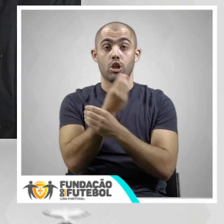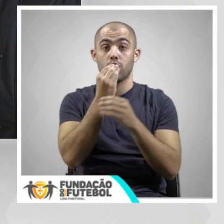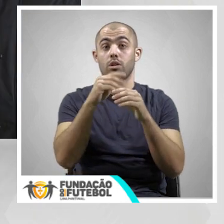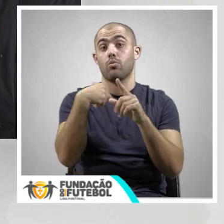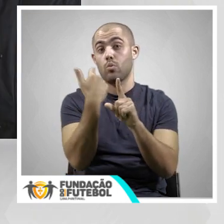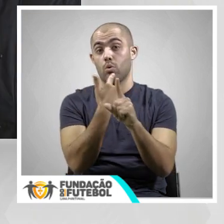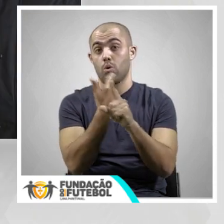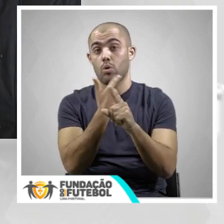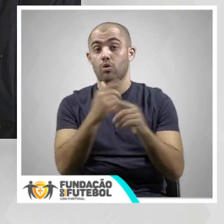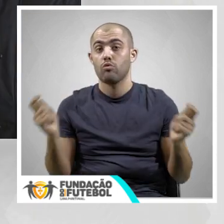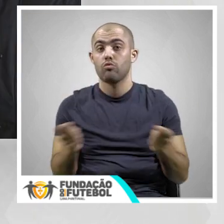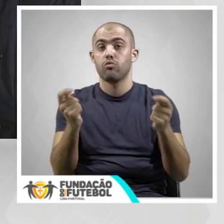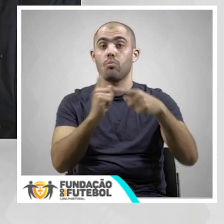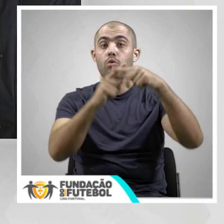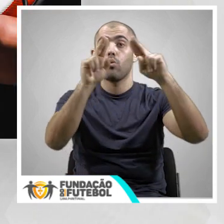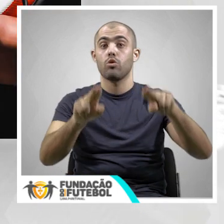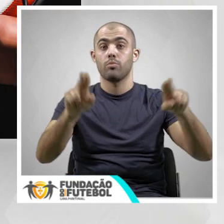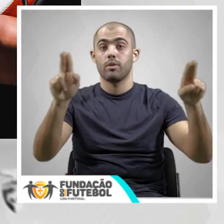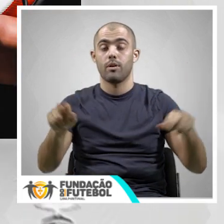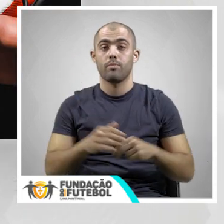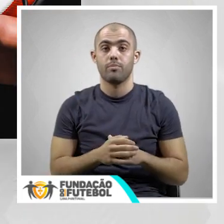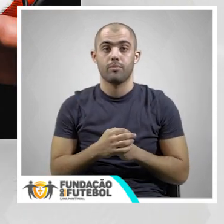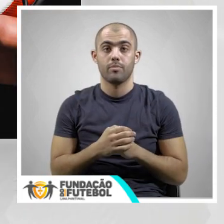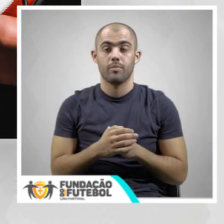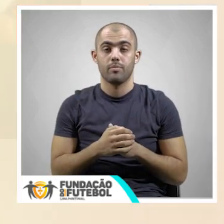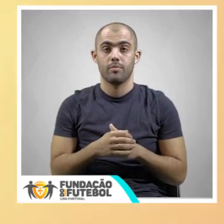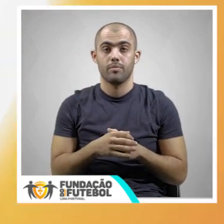brinquedos e bens promovida pelo Hospital Solidário.